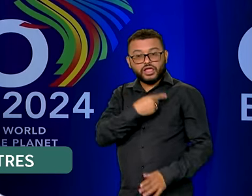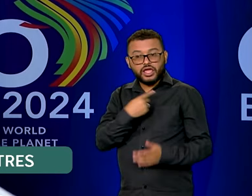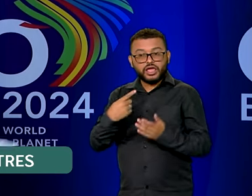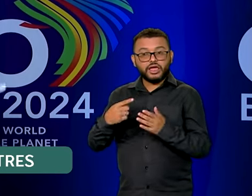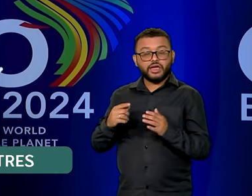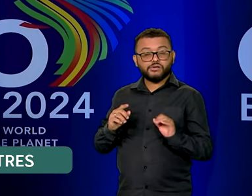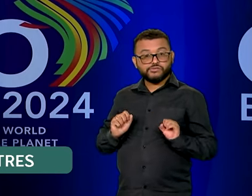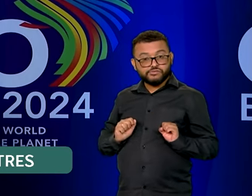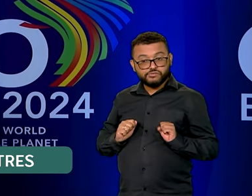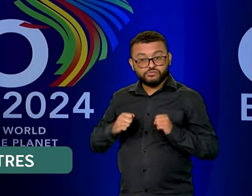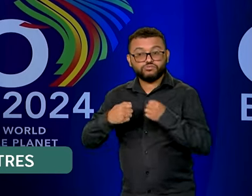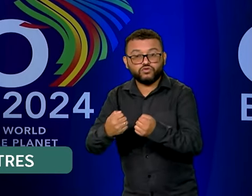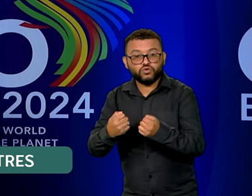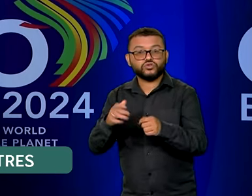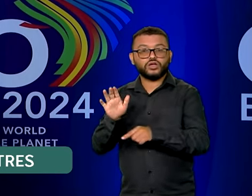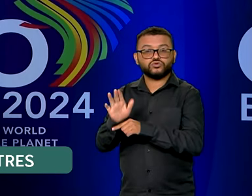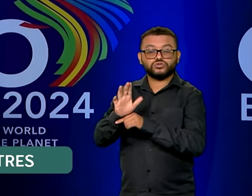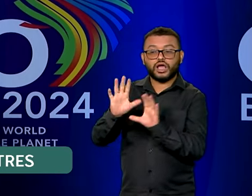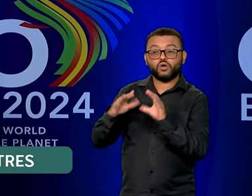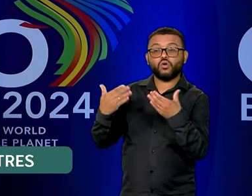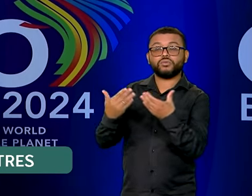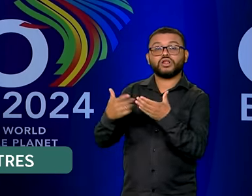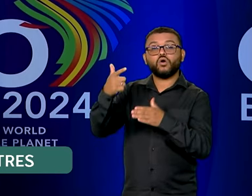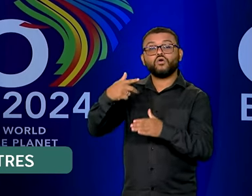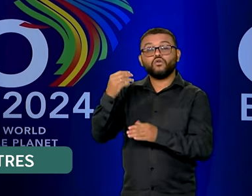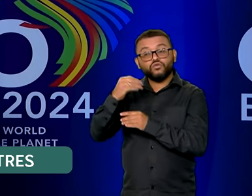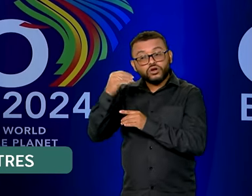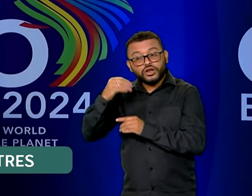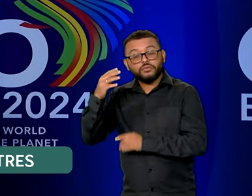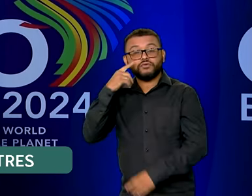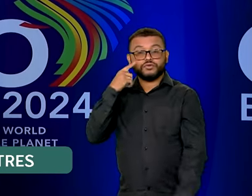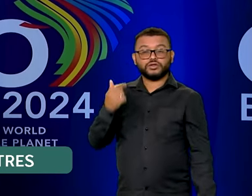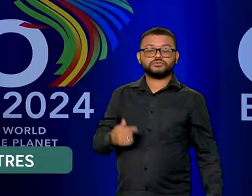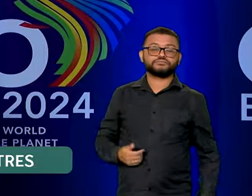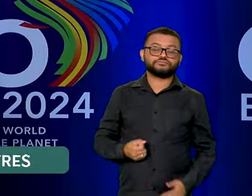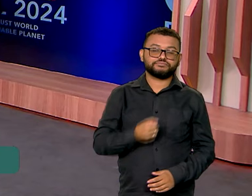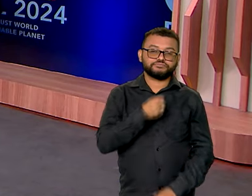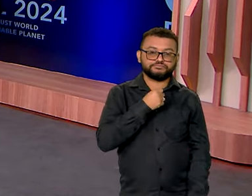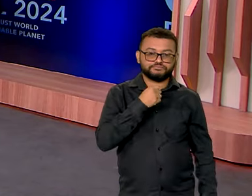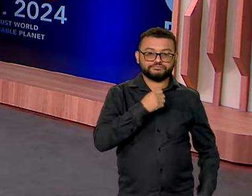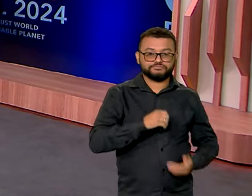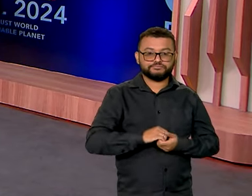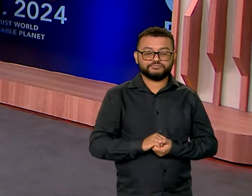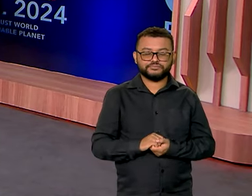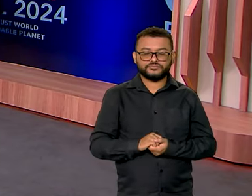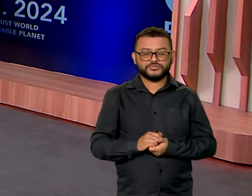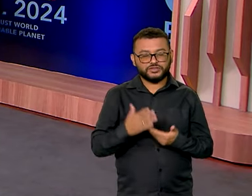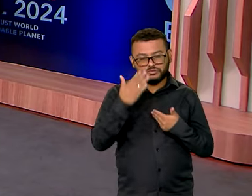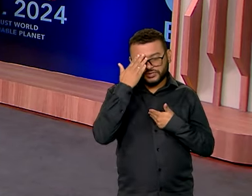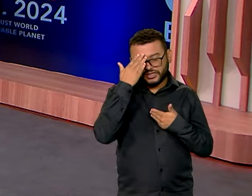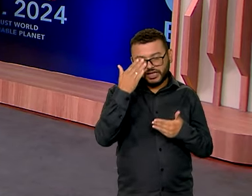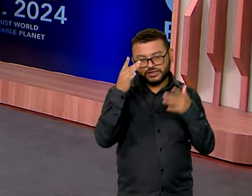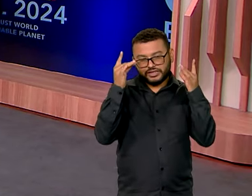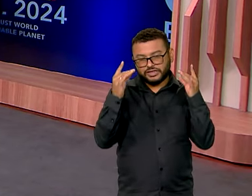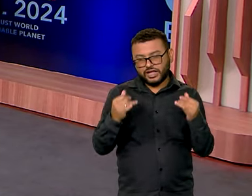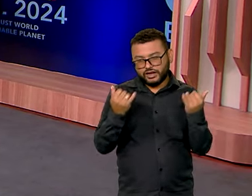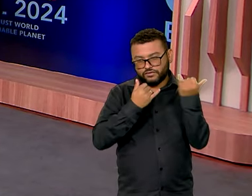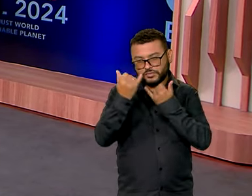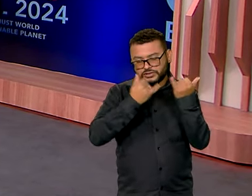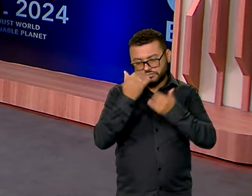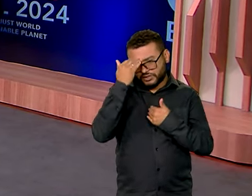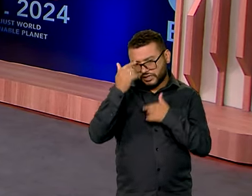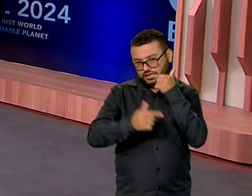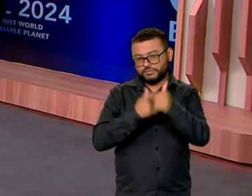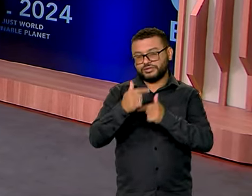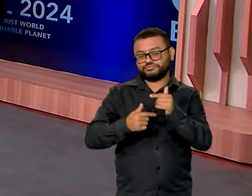favorecer as comunidades mais vulneráveis. Vanessa? Ok, Flávio. Obrigada pelas informações. Bom trabalho para